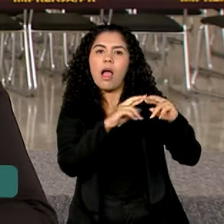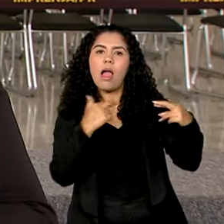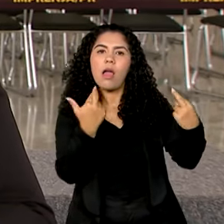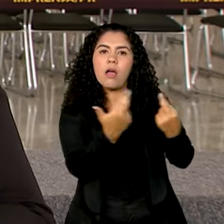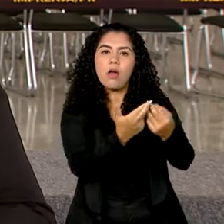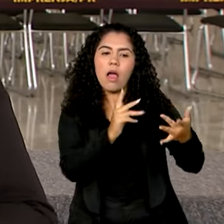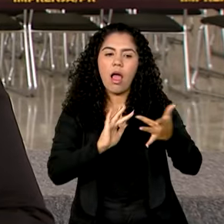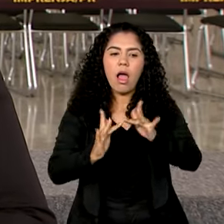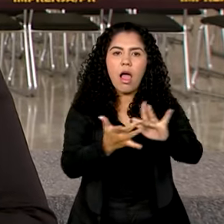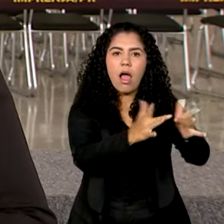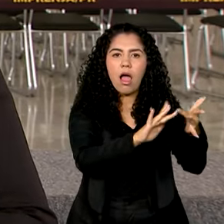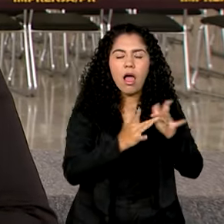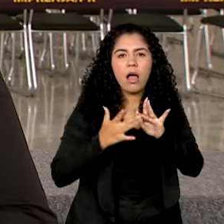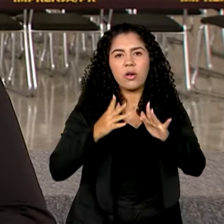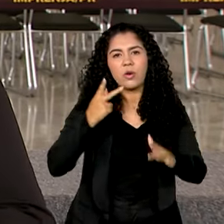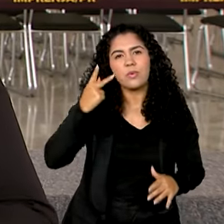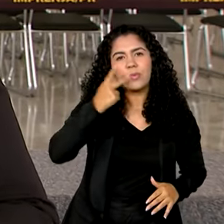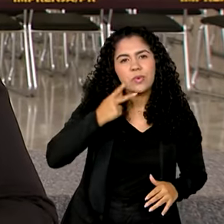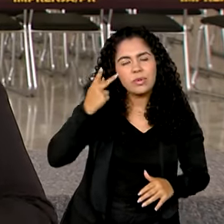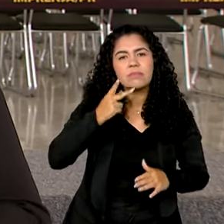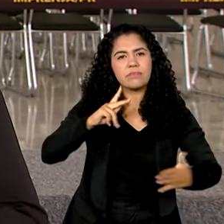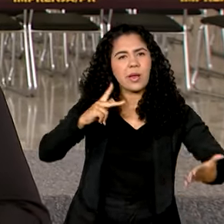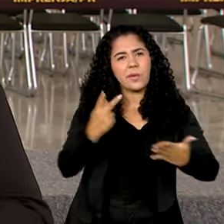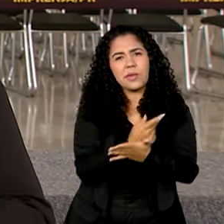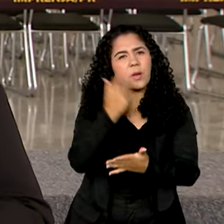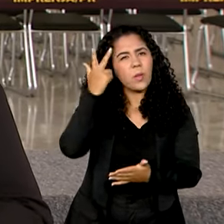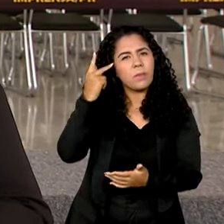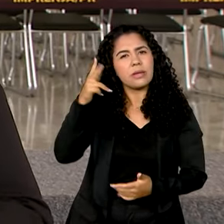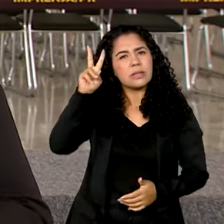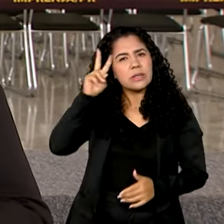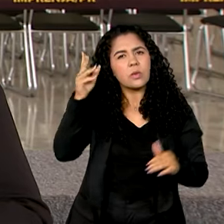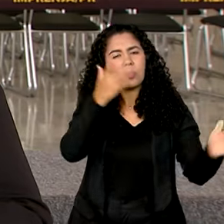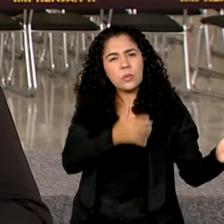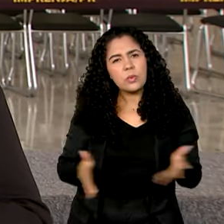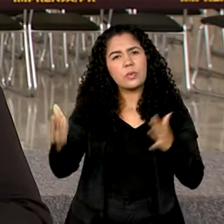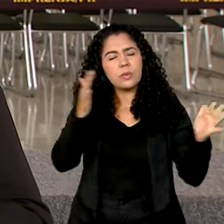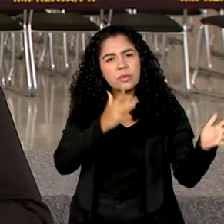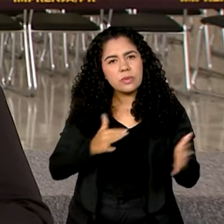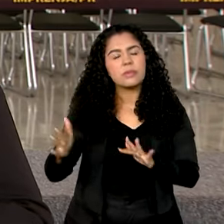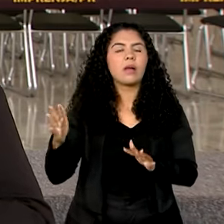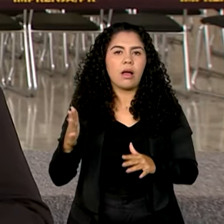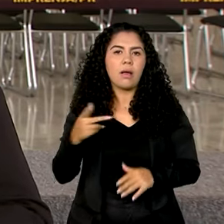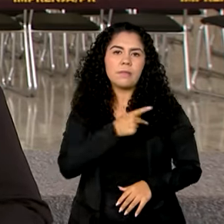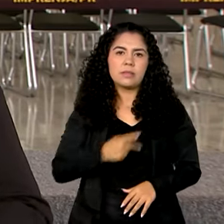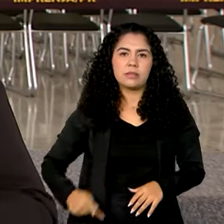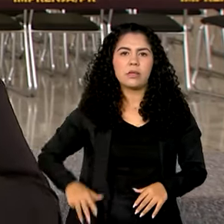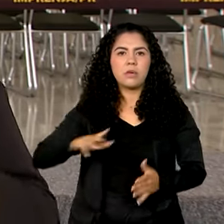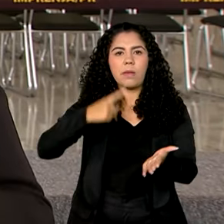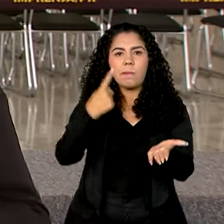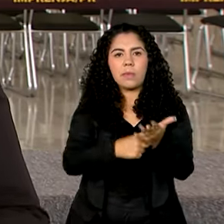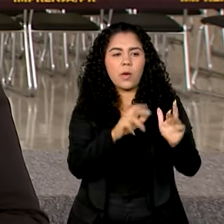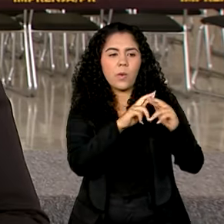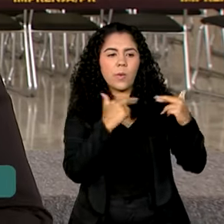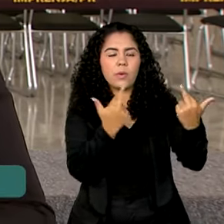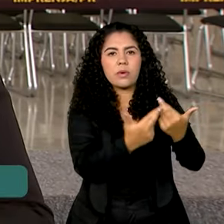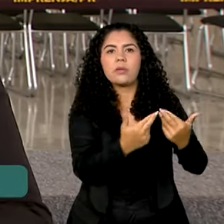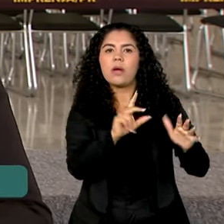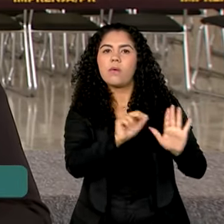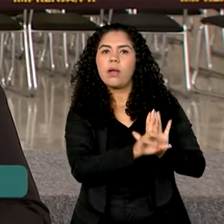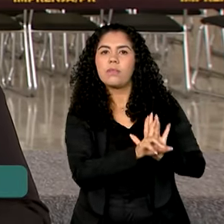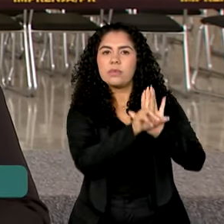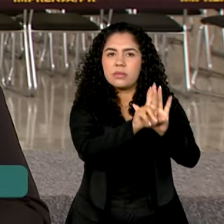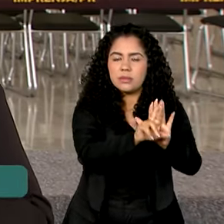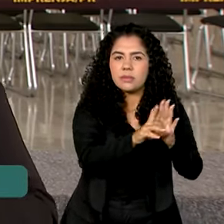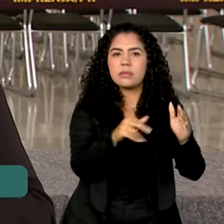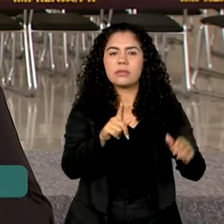articulação política, que ocorre tradicionalmente todas as segundas pela manhã. É o momento que o presidente Lula se encontra, se reúne com ministros, com